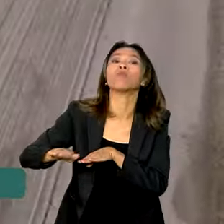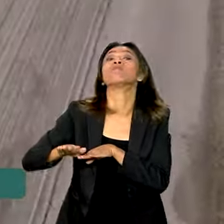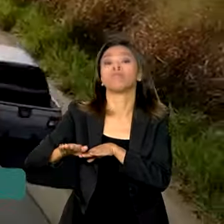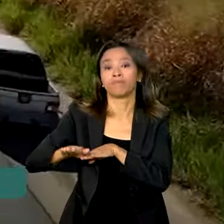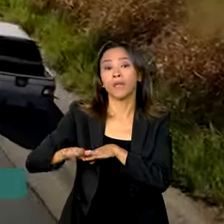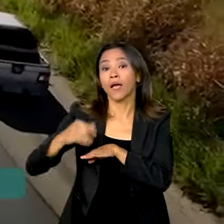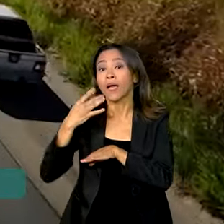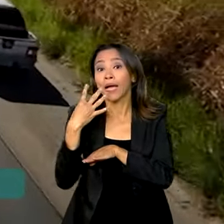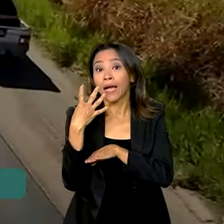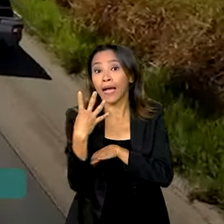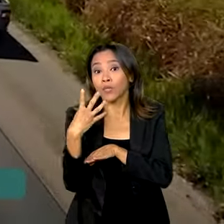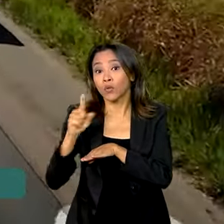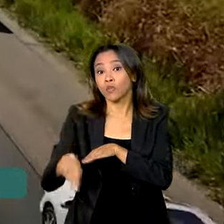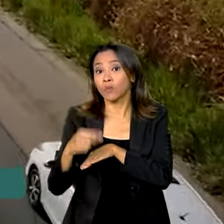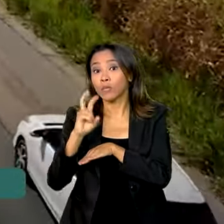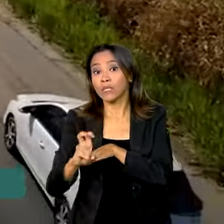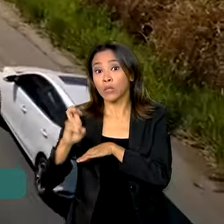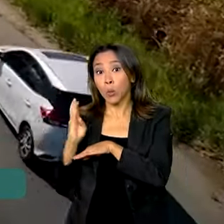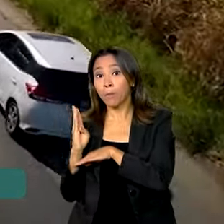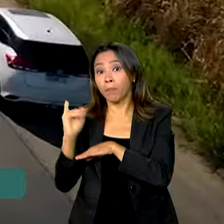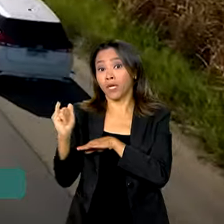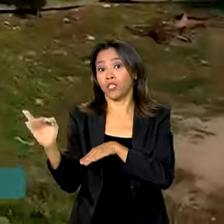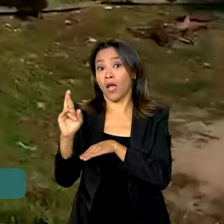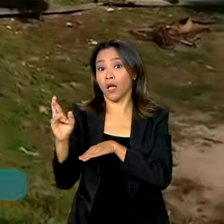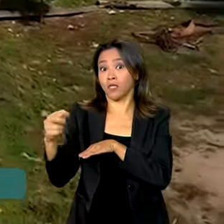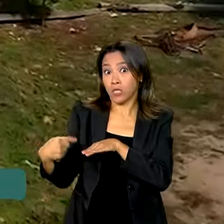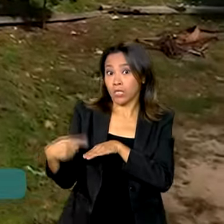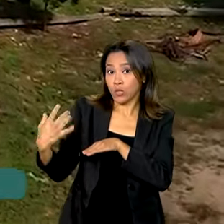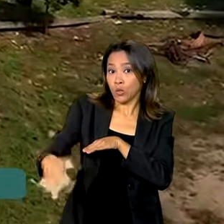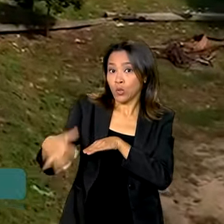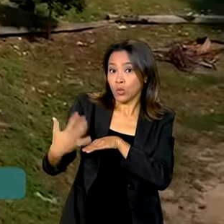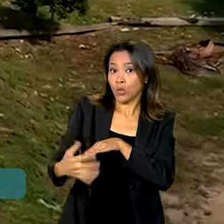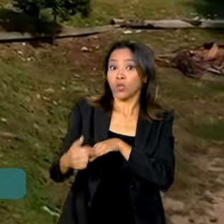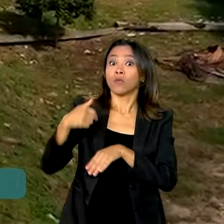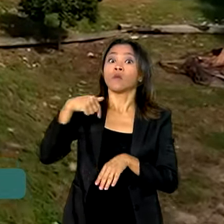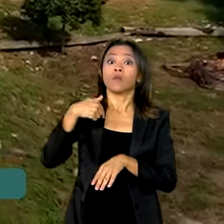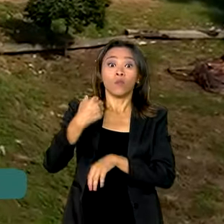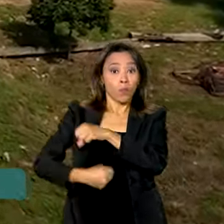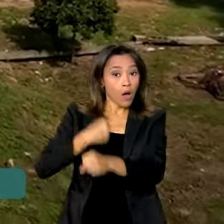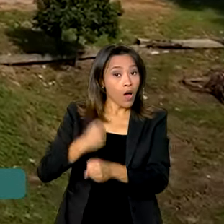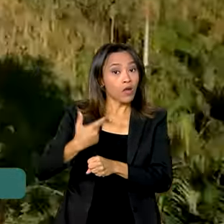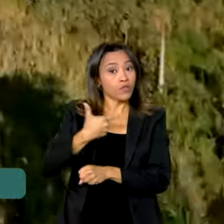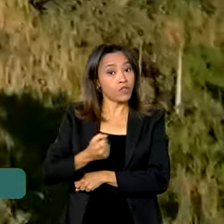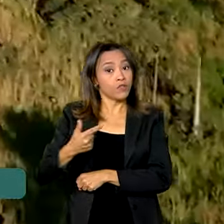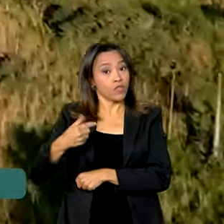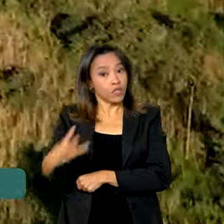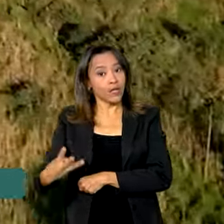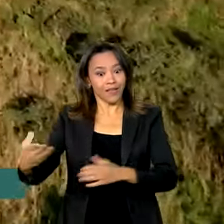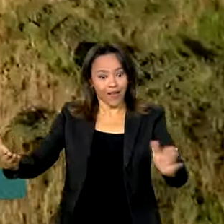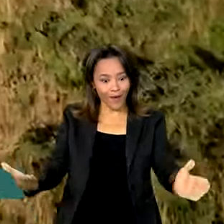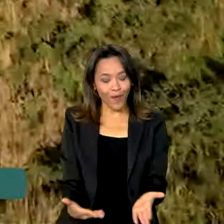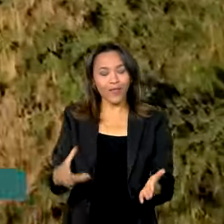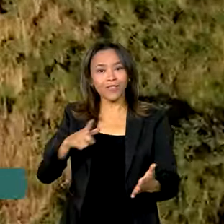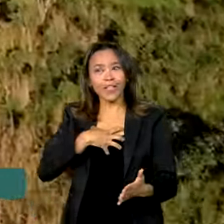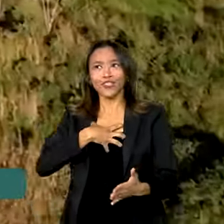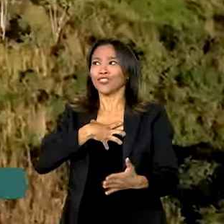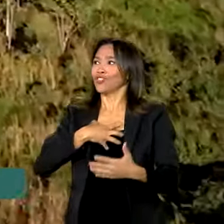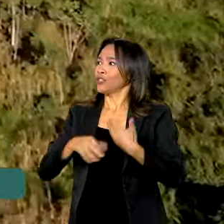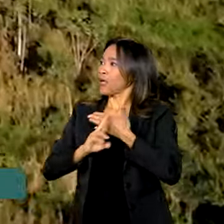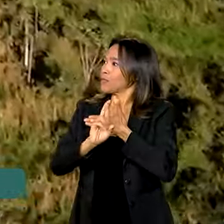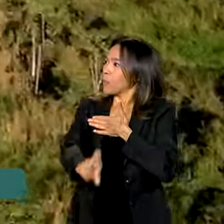de R 14,5 bilhões, só em 2023, começa a apresentar resultados